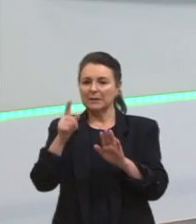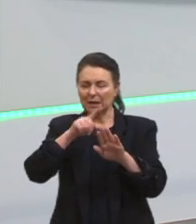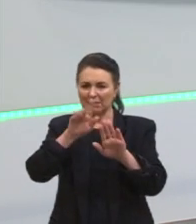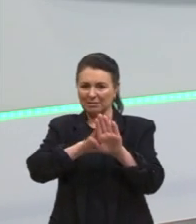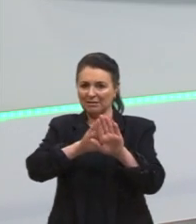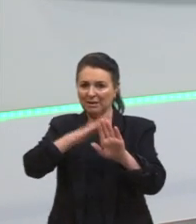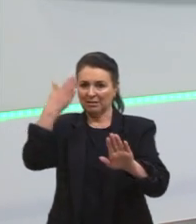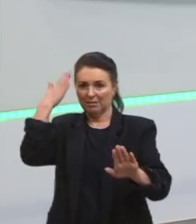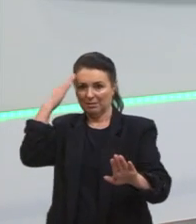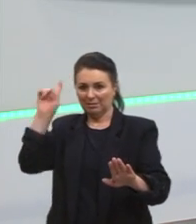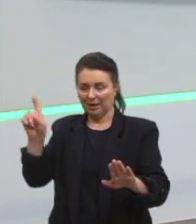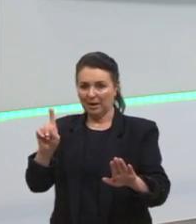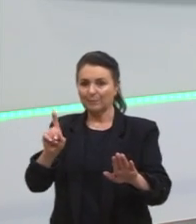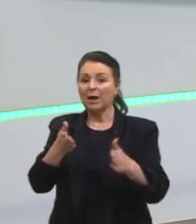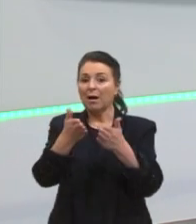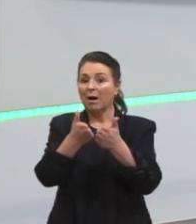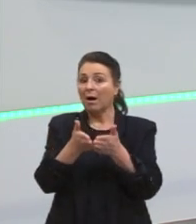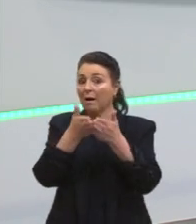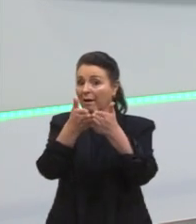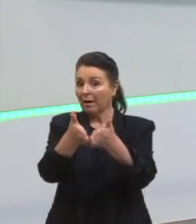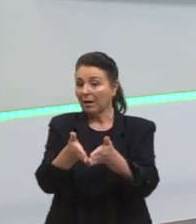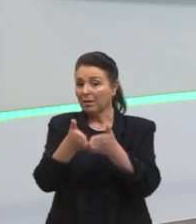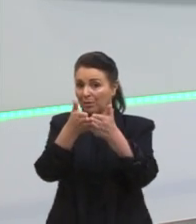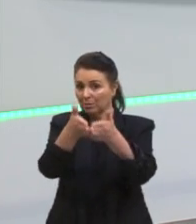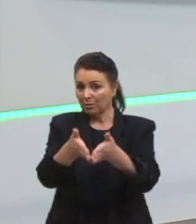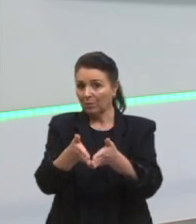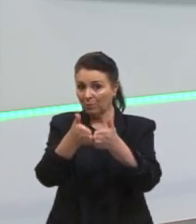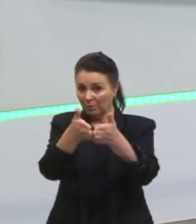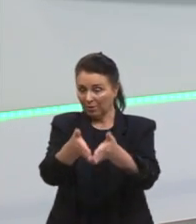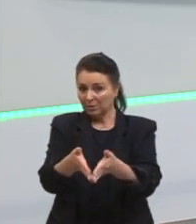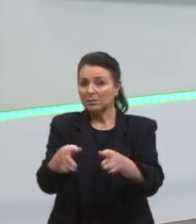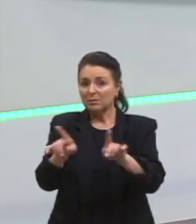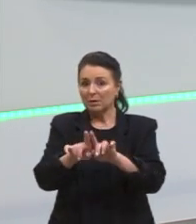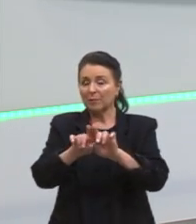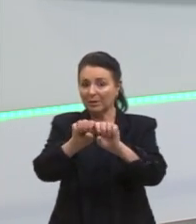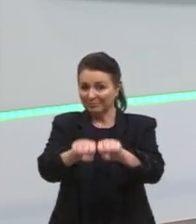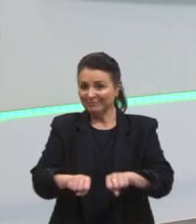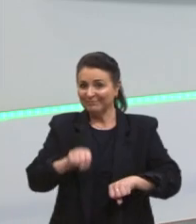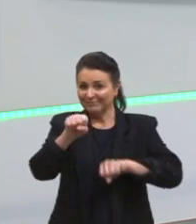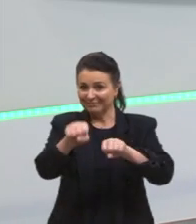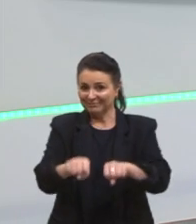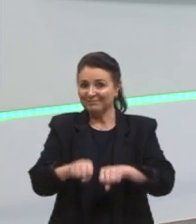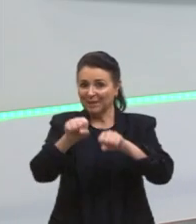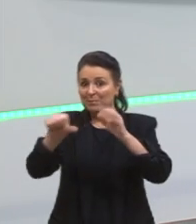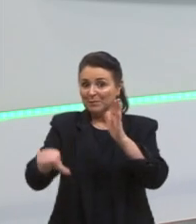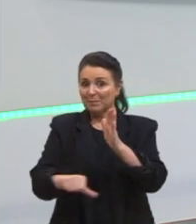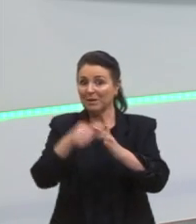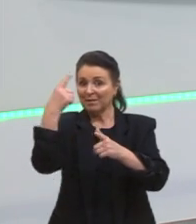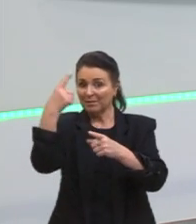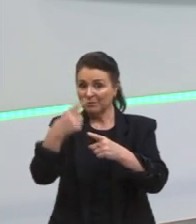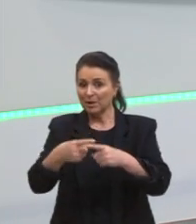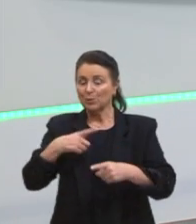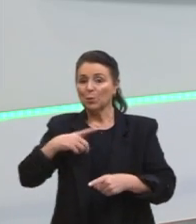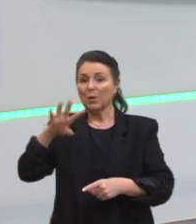Canoas também se diz que teve uma das primeiras mortes da ditadura militar de um tenente que não teria aceito o golpe e que foi morto com